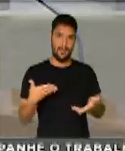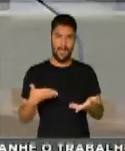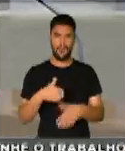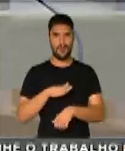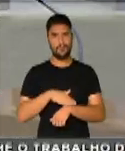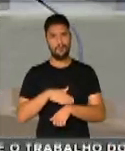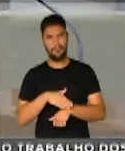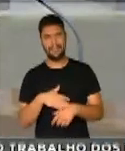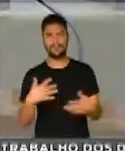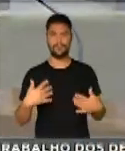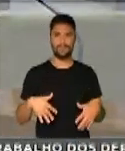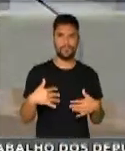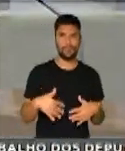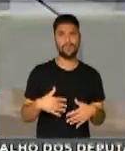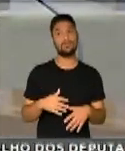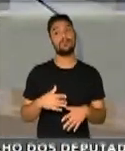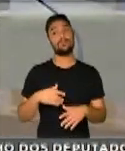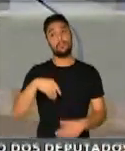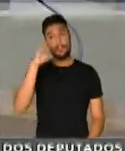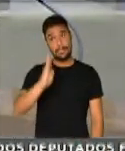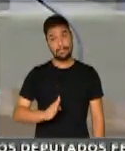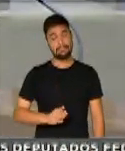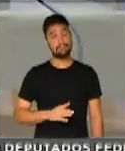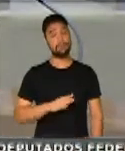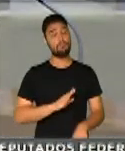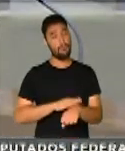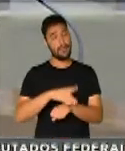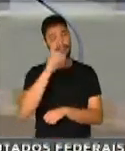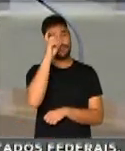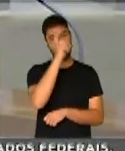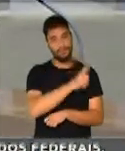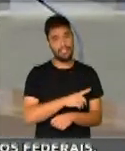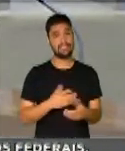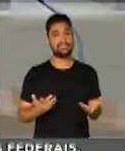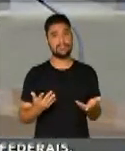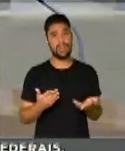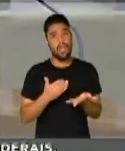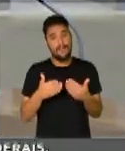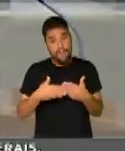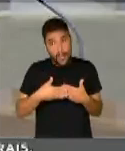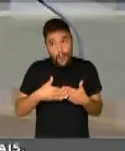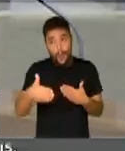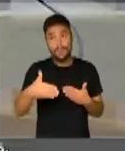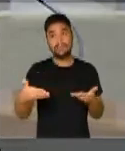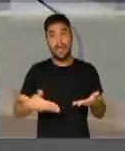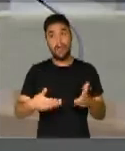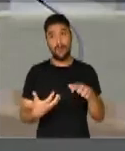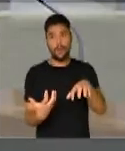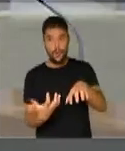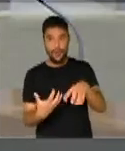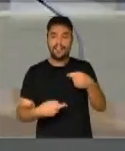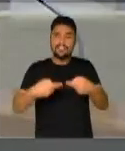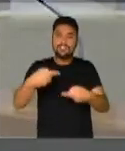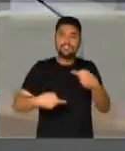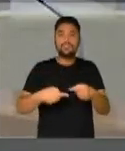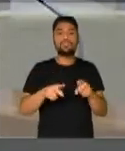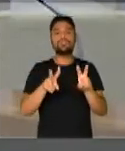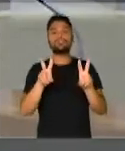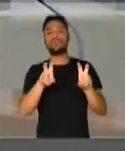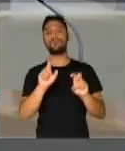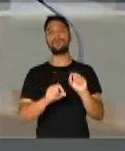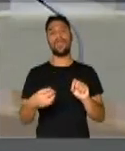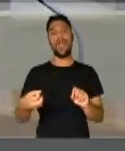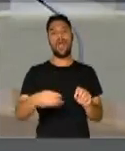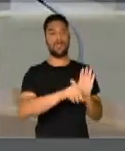singular da vida nacional, esse congresso se prepara para um debate que é extremamente importante a respeito da